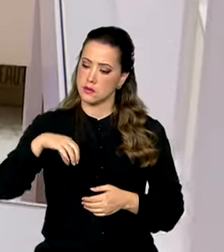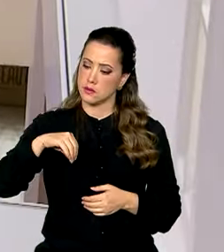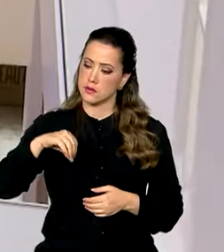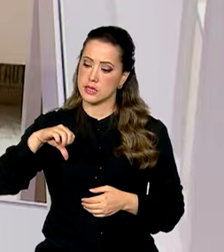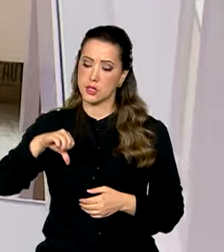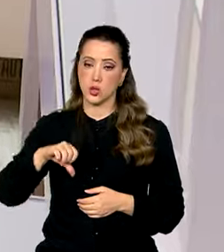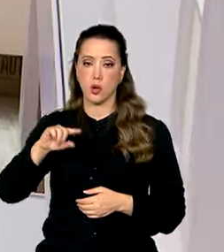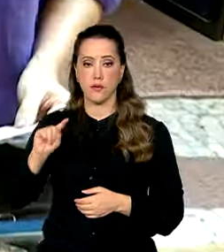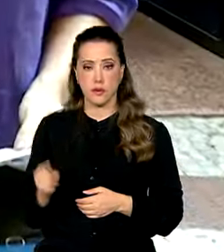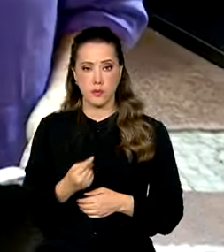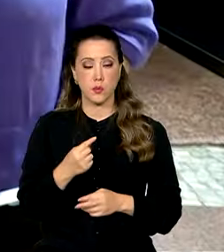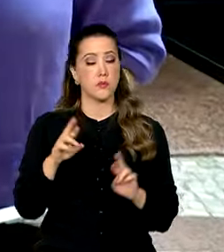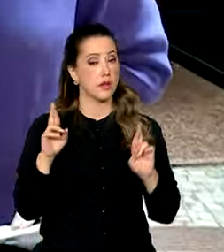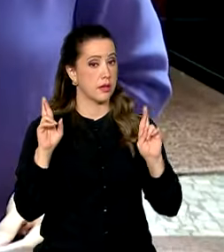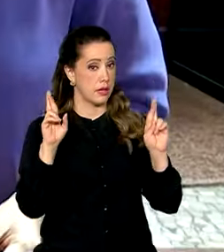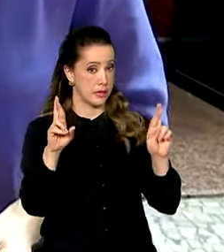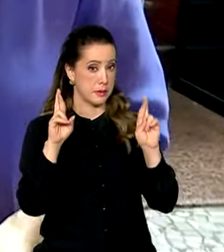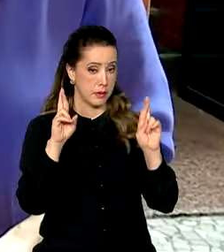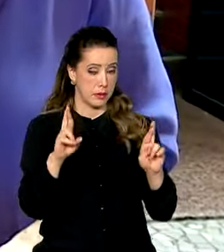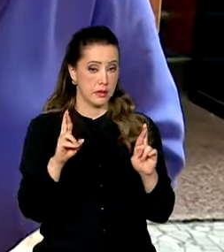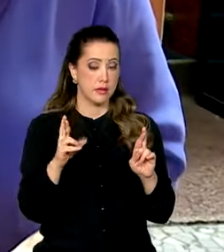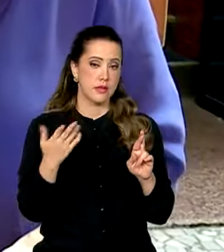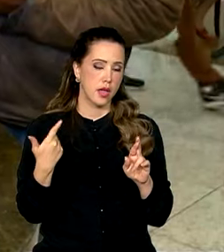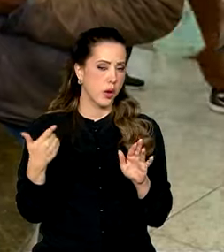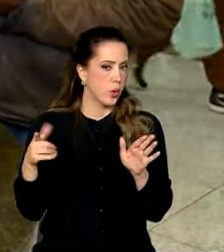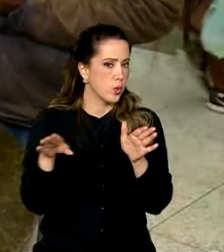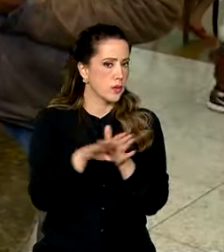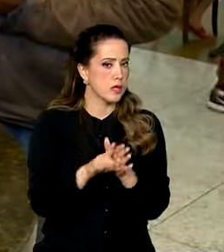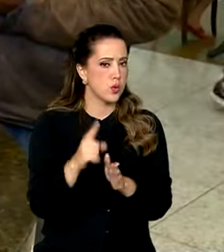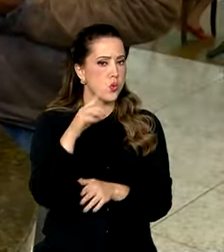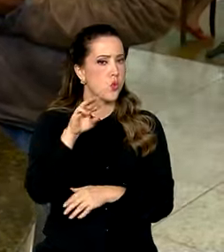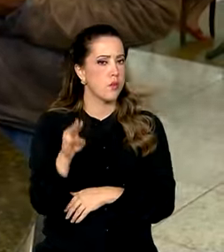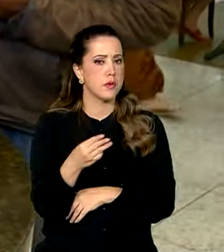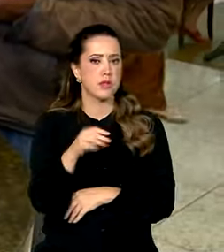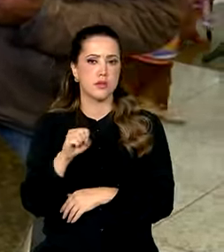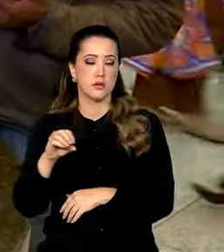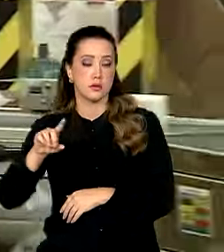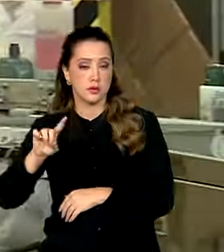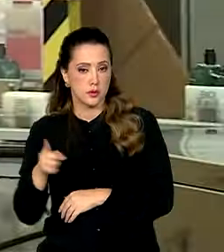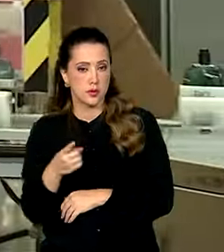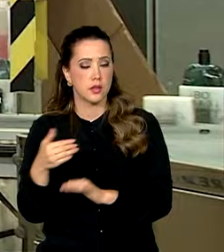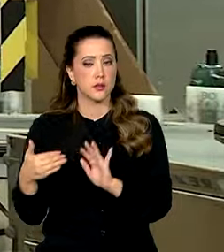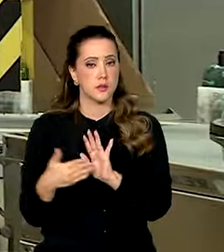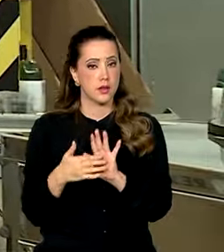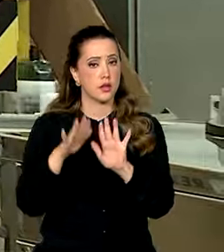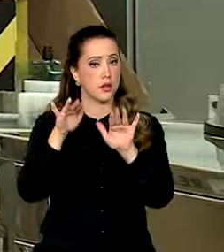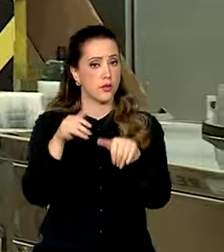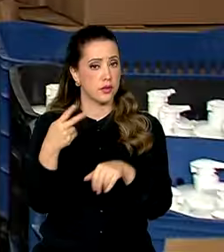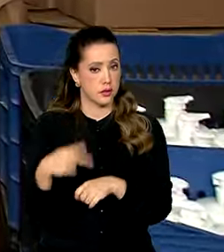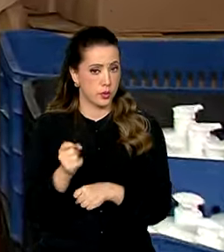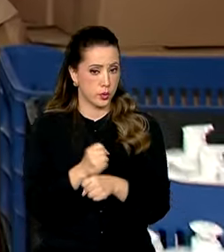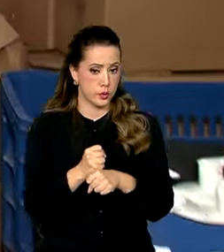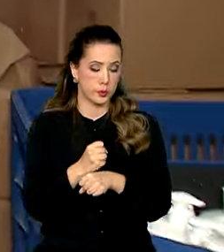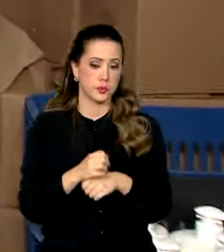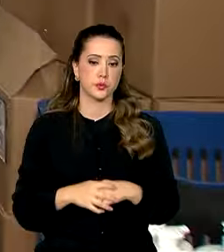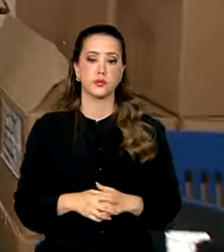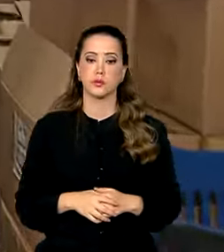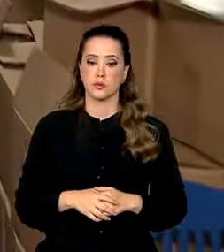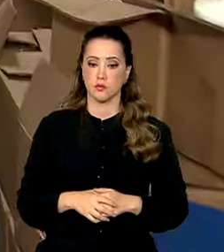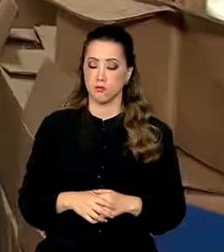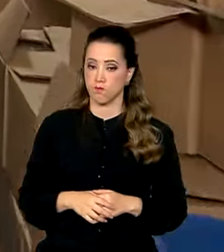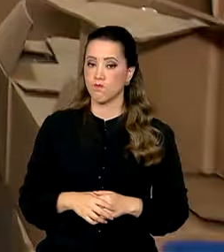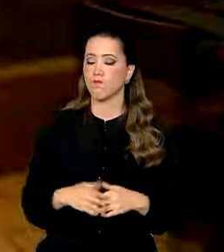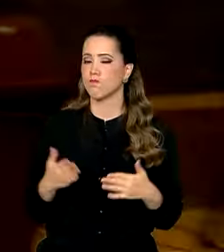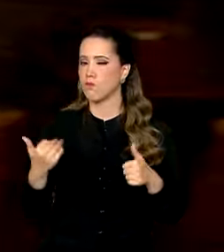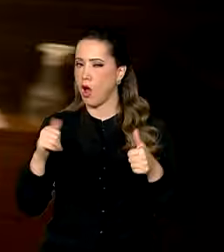mil. E a expectativa é chegar a 1 milhão e 800 mil até o fim desse ano. No resultado